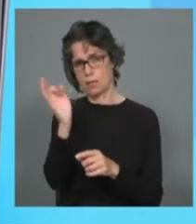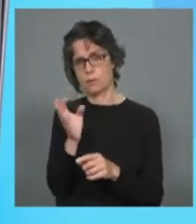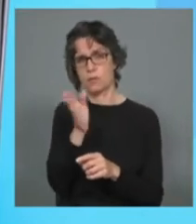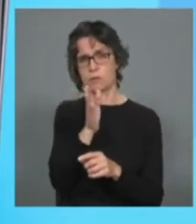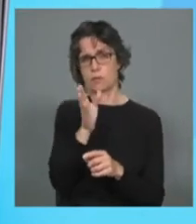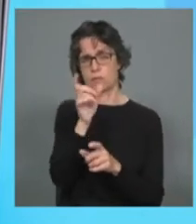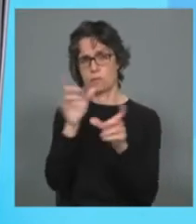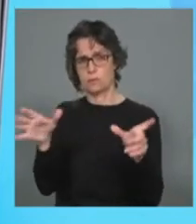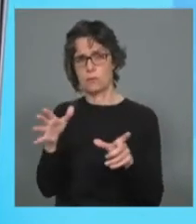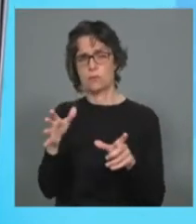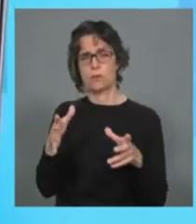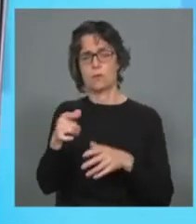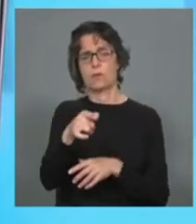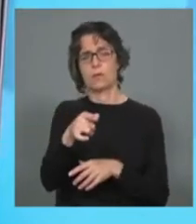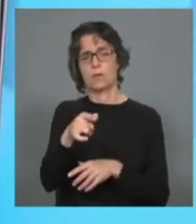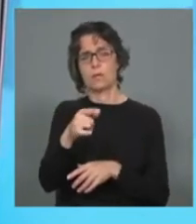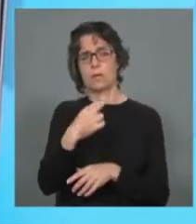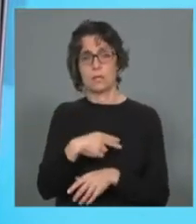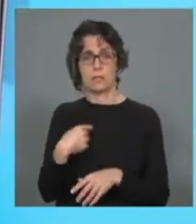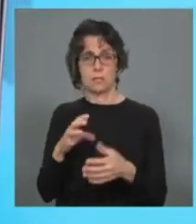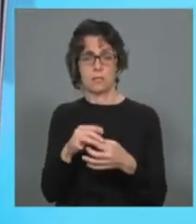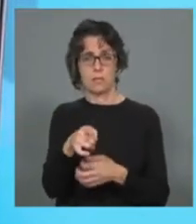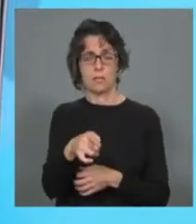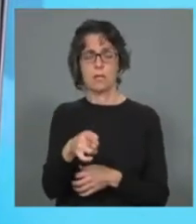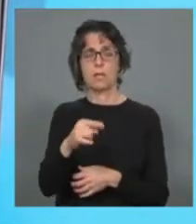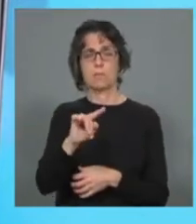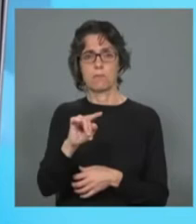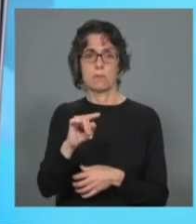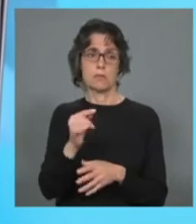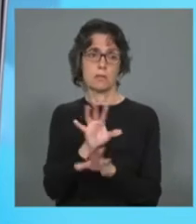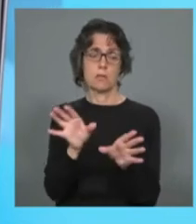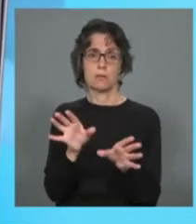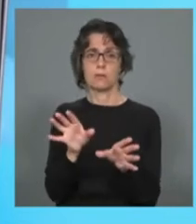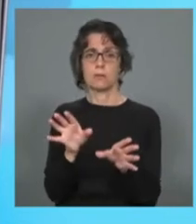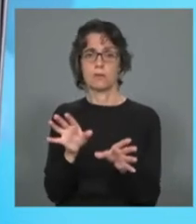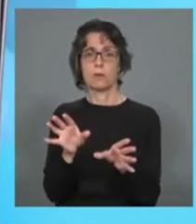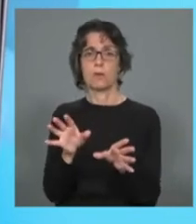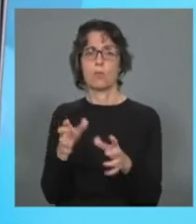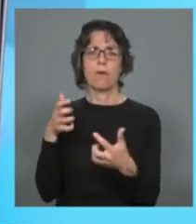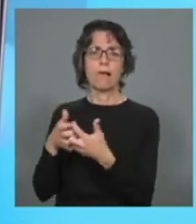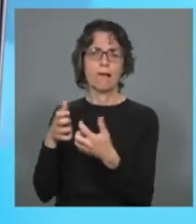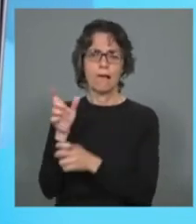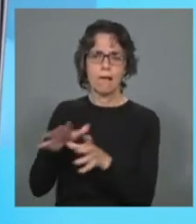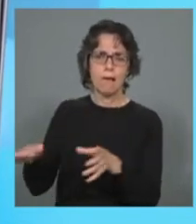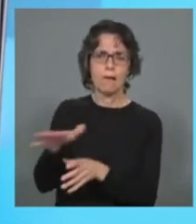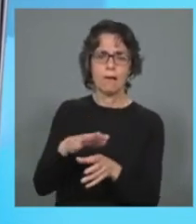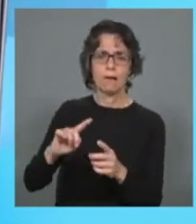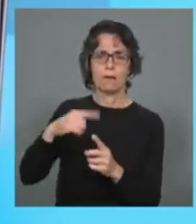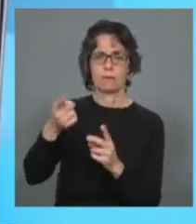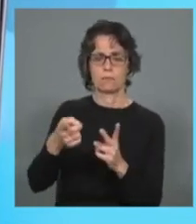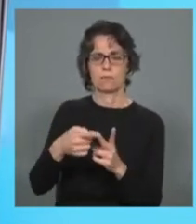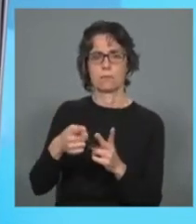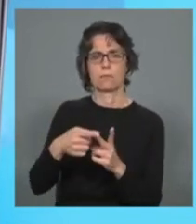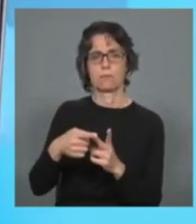mas com toda a sequência de eventos que têm acontecido no Líbano, portanto desde a Guerra Civil, depois com